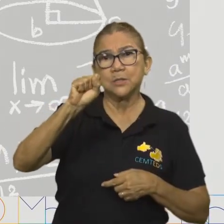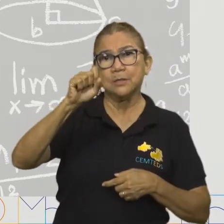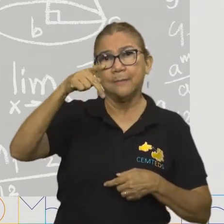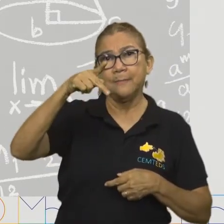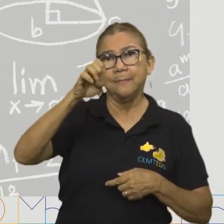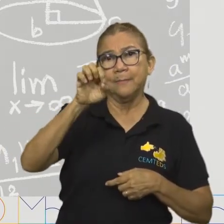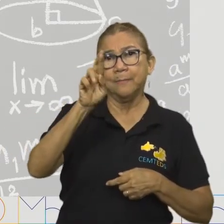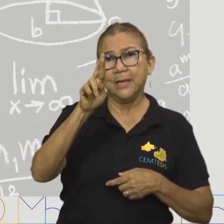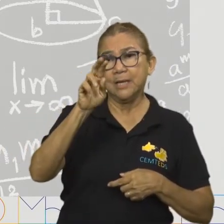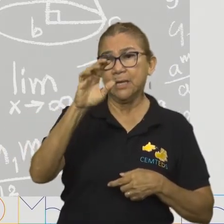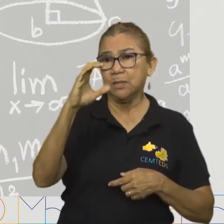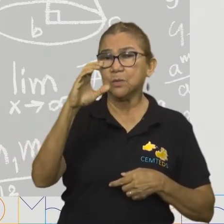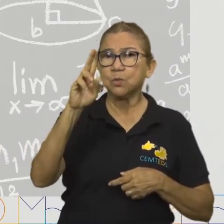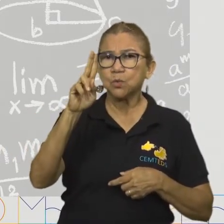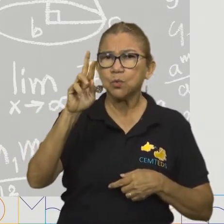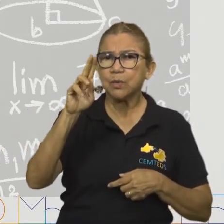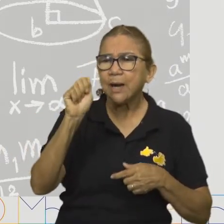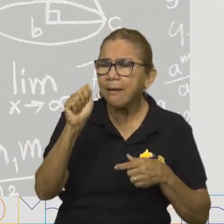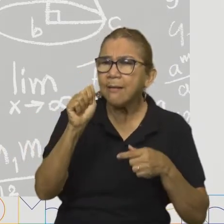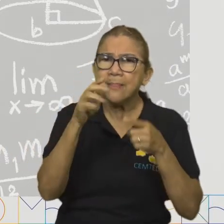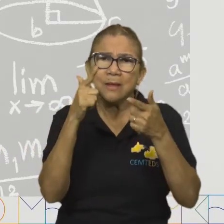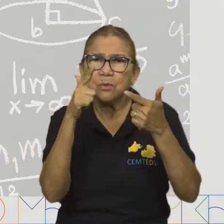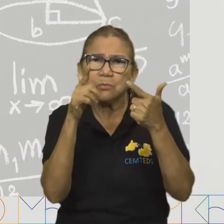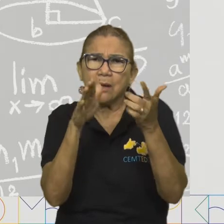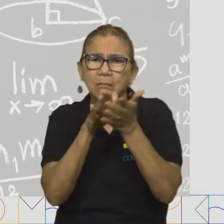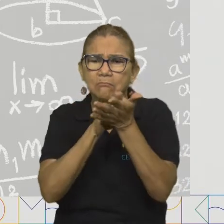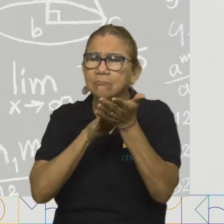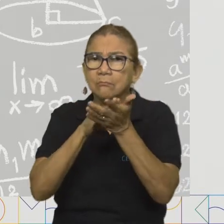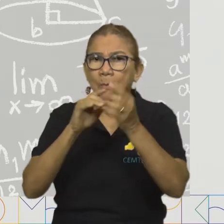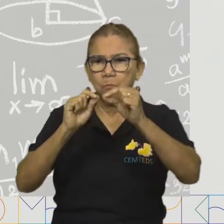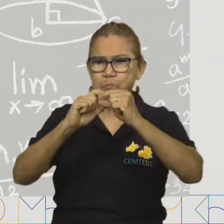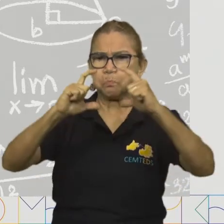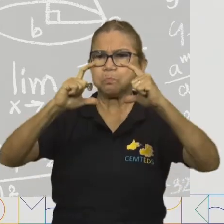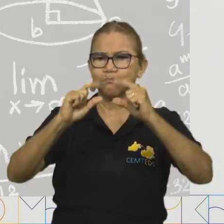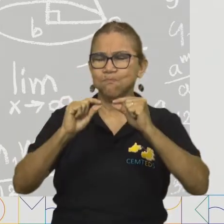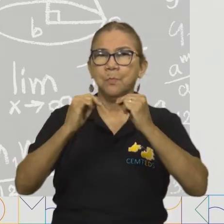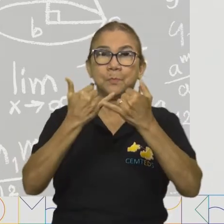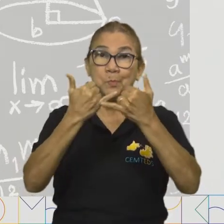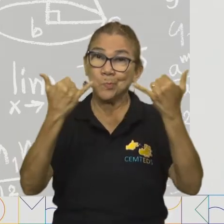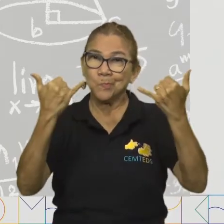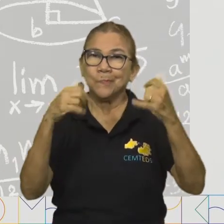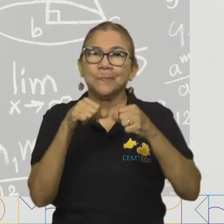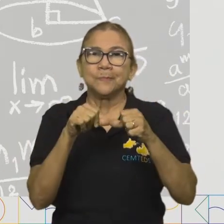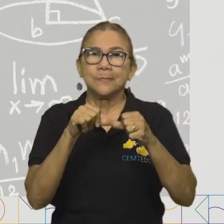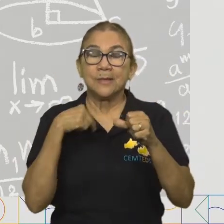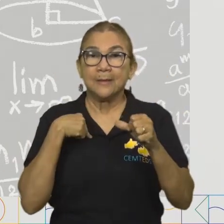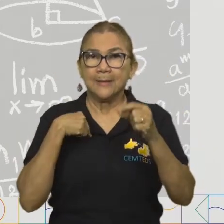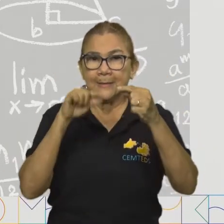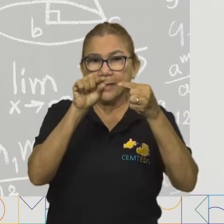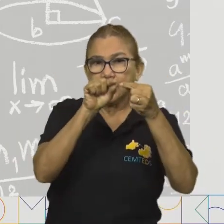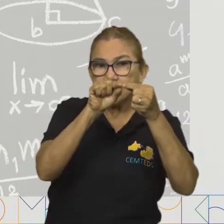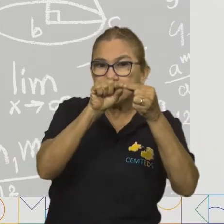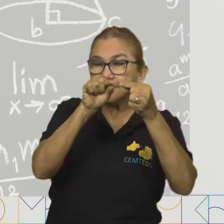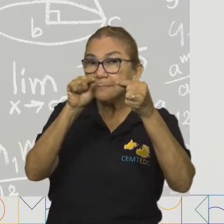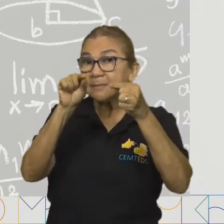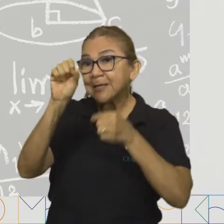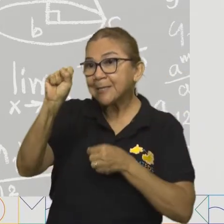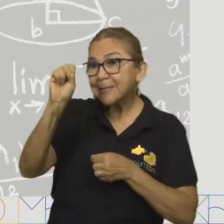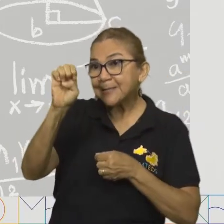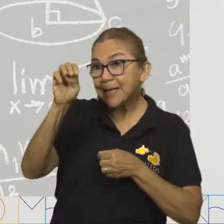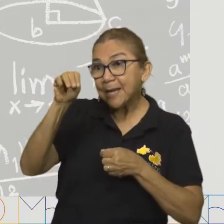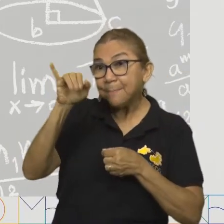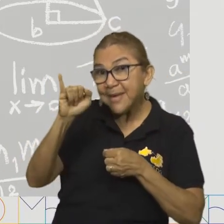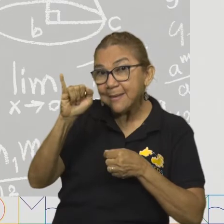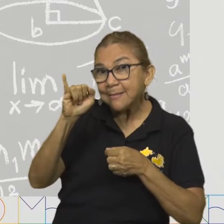tamanho e nenhuma curva. Isso eu disse lá no começo da aula. Letra B. As semirretas,